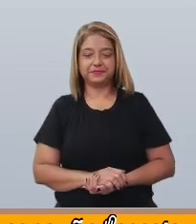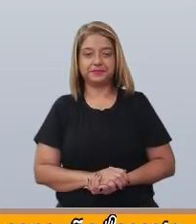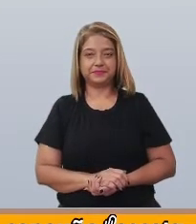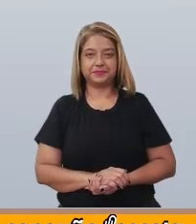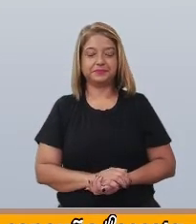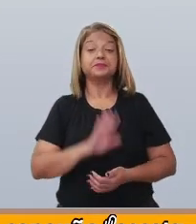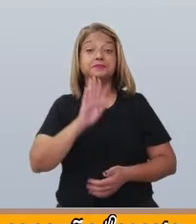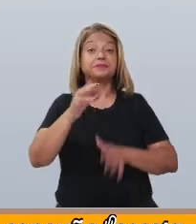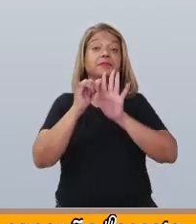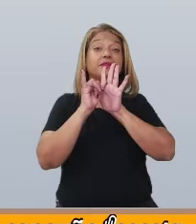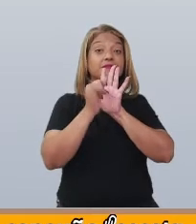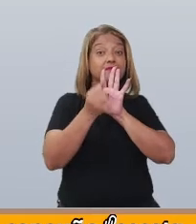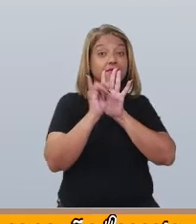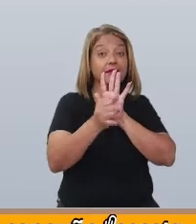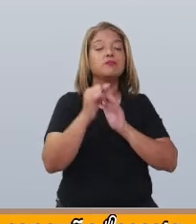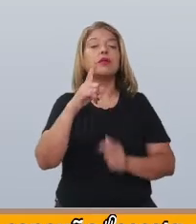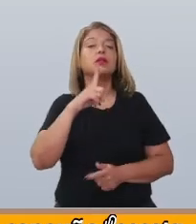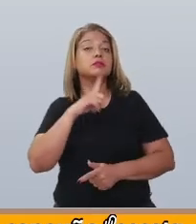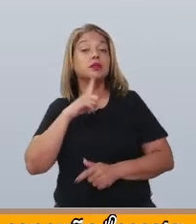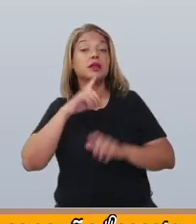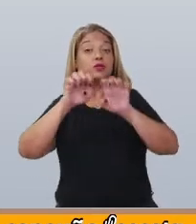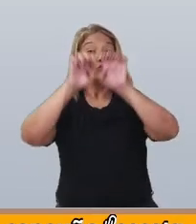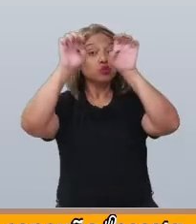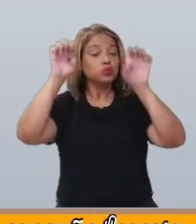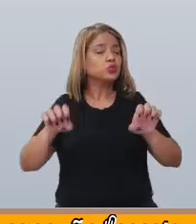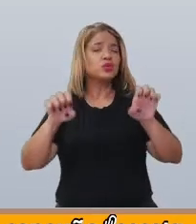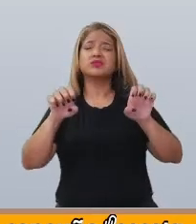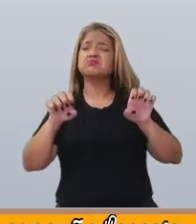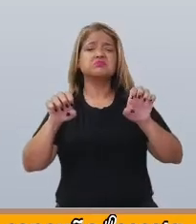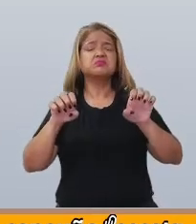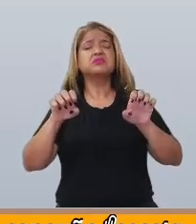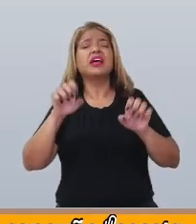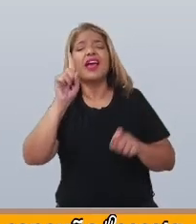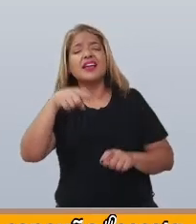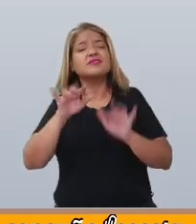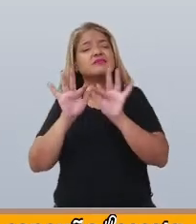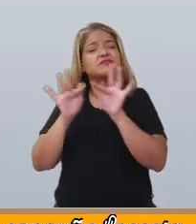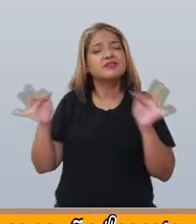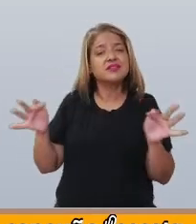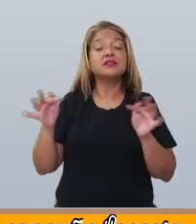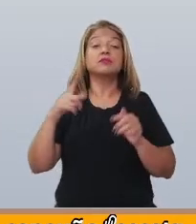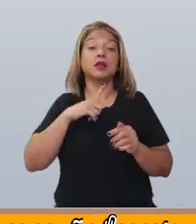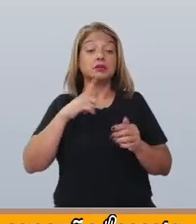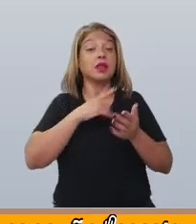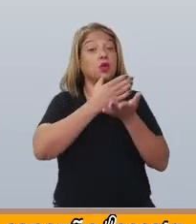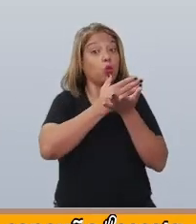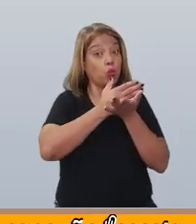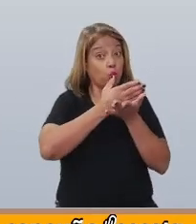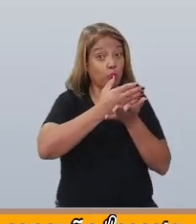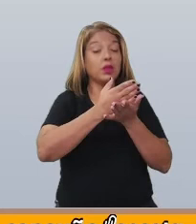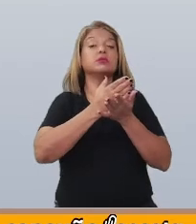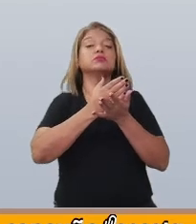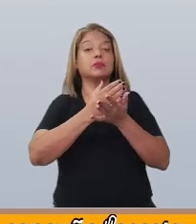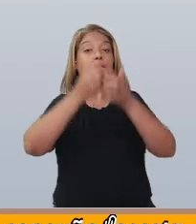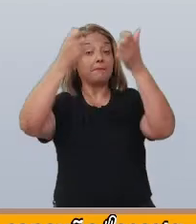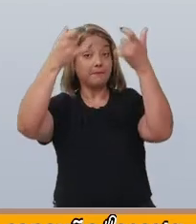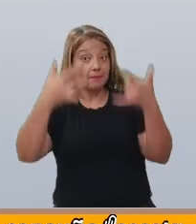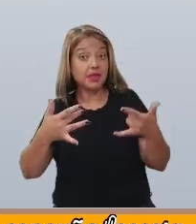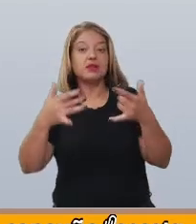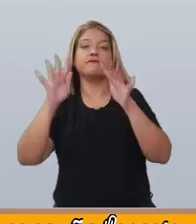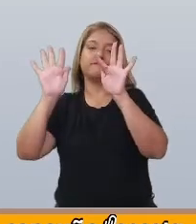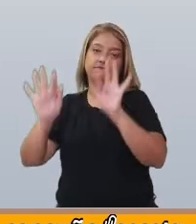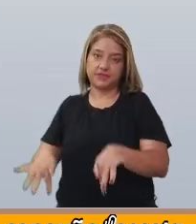A fábula deve ter uma estrutura mínima de começo, meio e fim. O